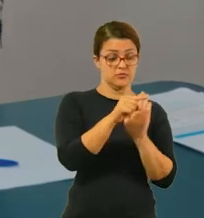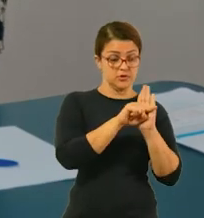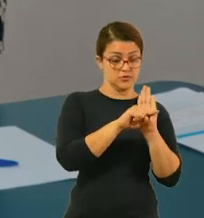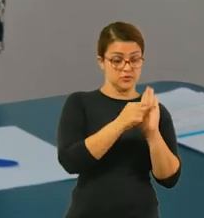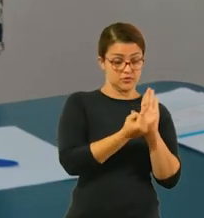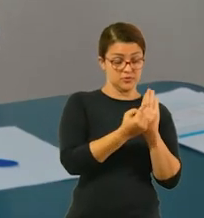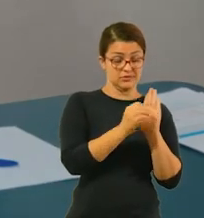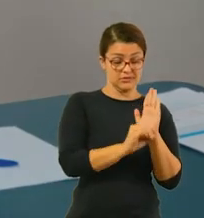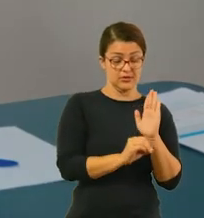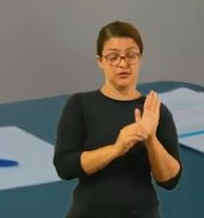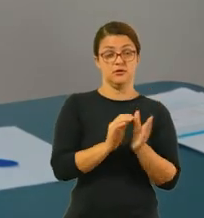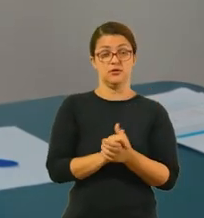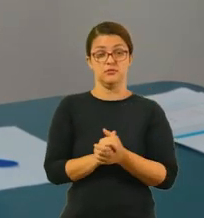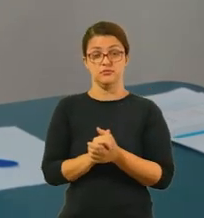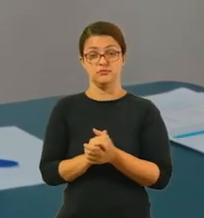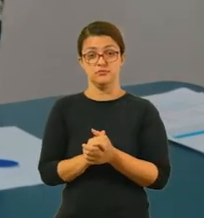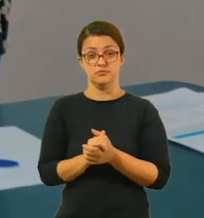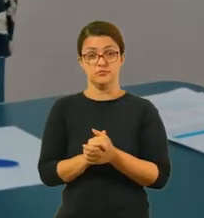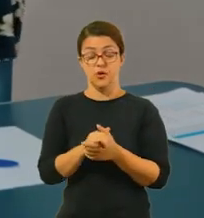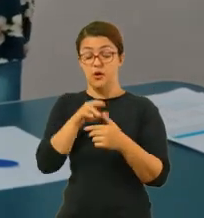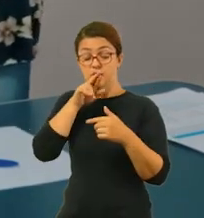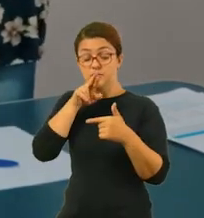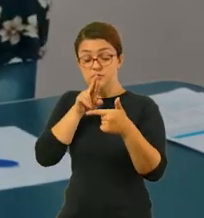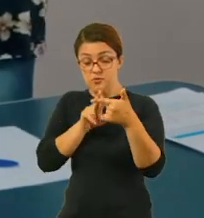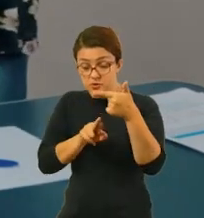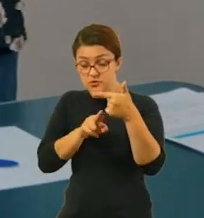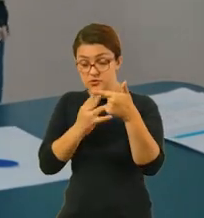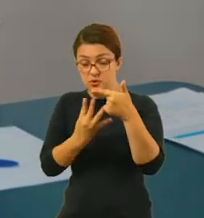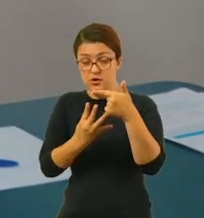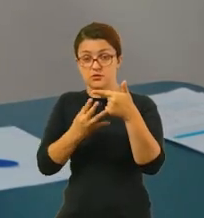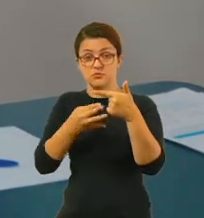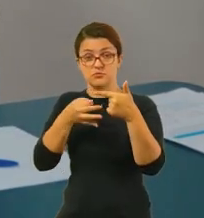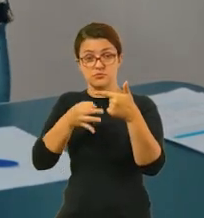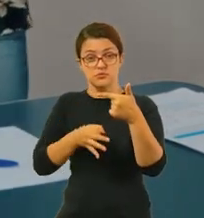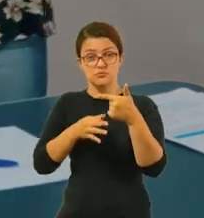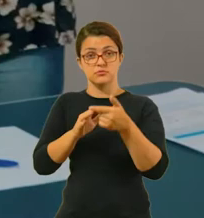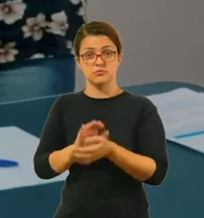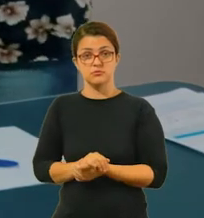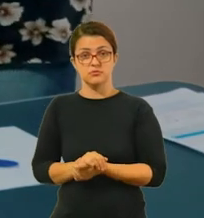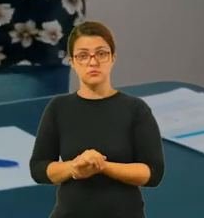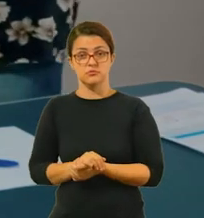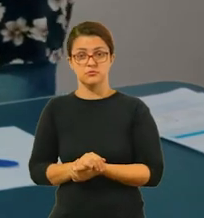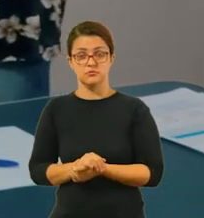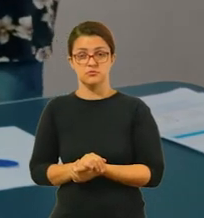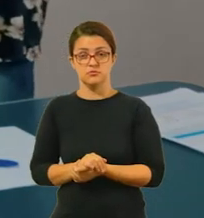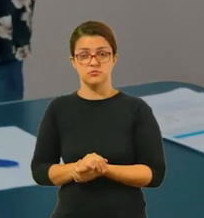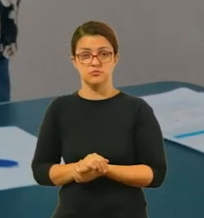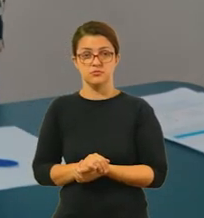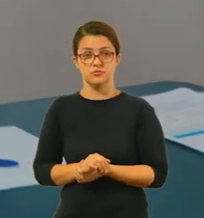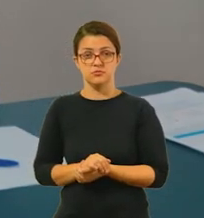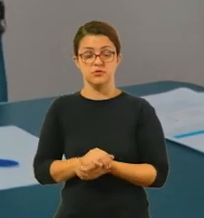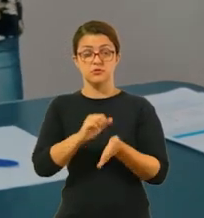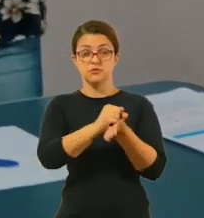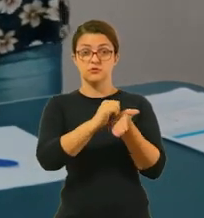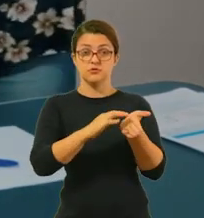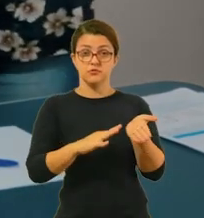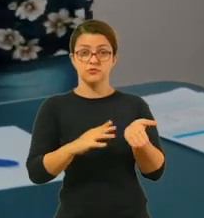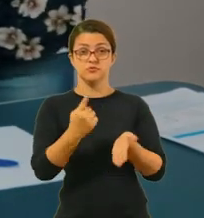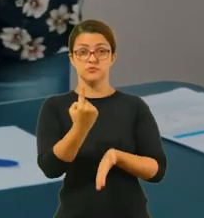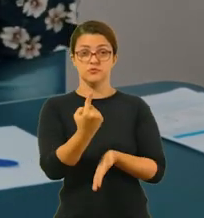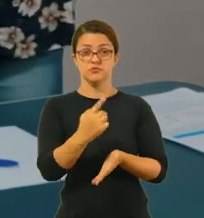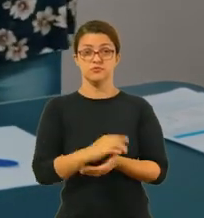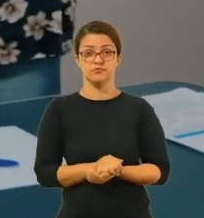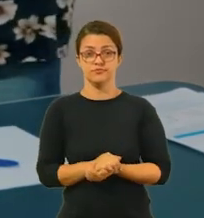Então, por isso, o resto é 0 e o resultado é 4, tá? Então, esse é o processo da divisão. Na